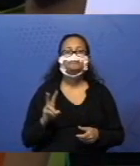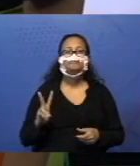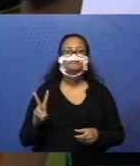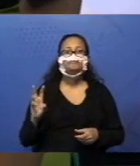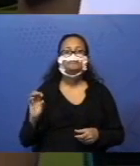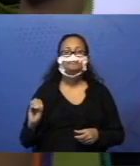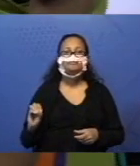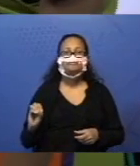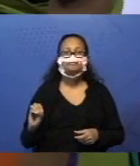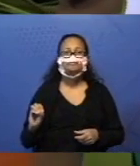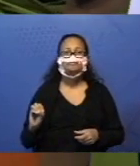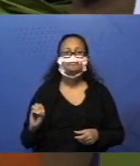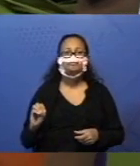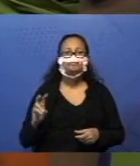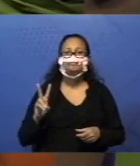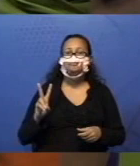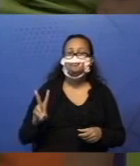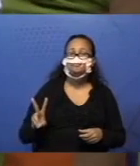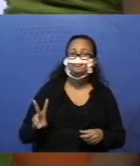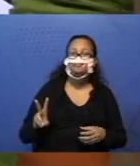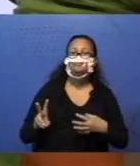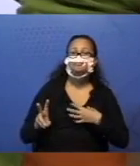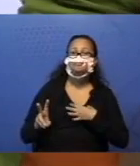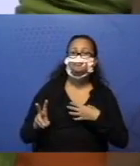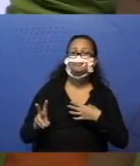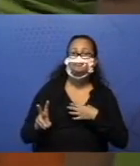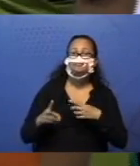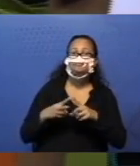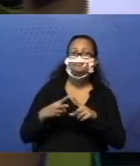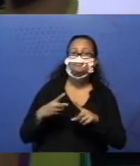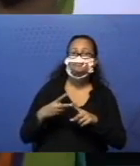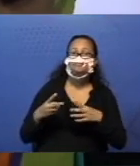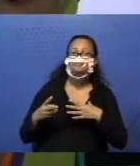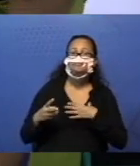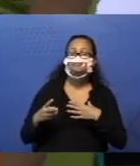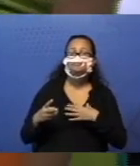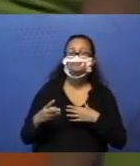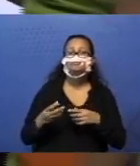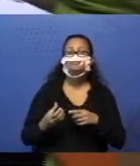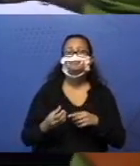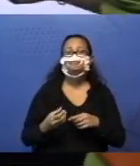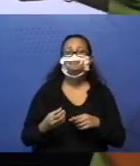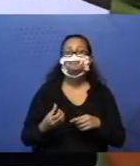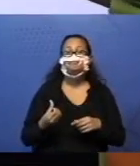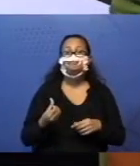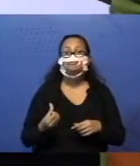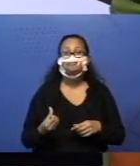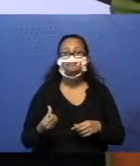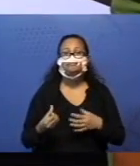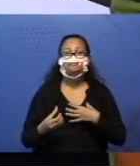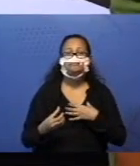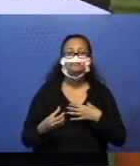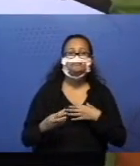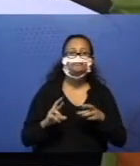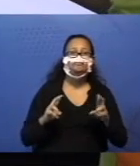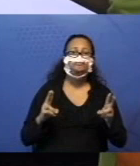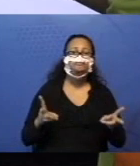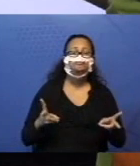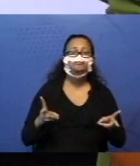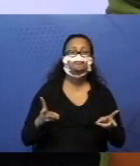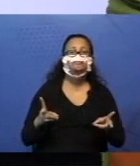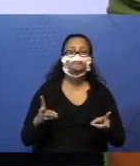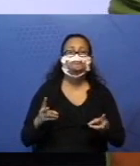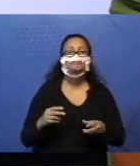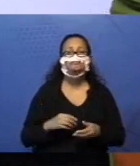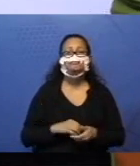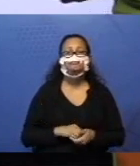de duas maneiras diferentes. De seis maneiras diferentes. Olha só. Vamos lá. Vai pensando